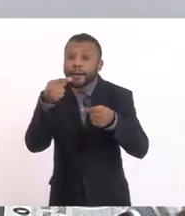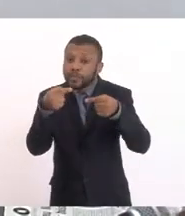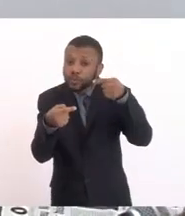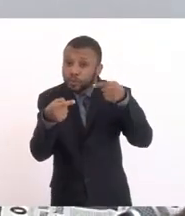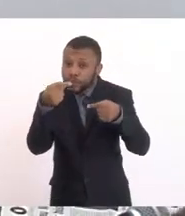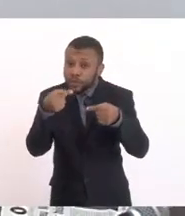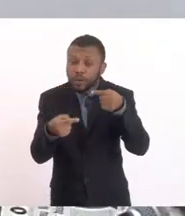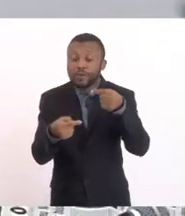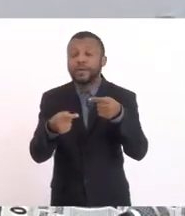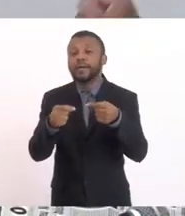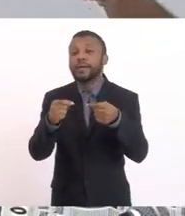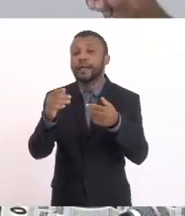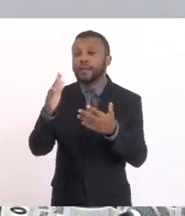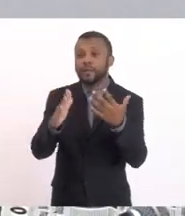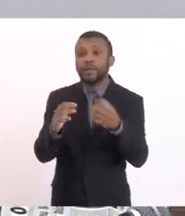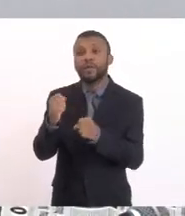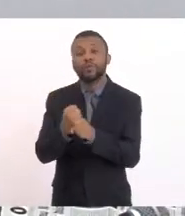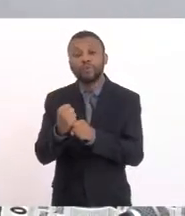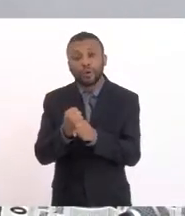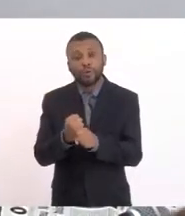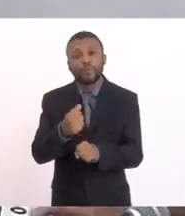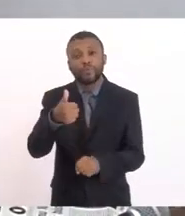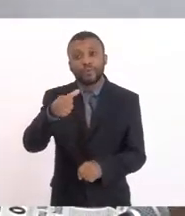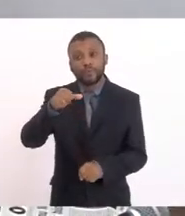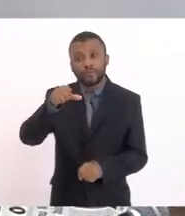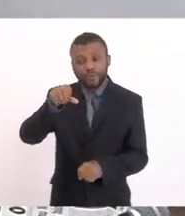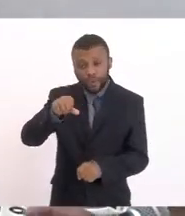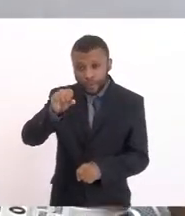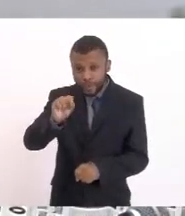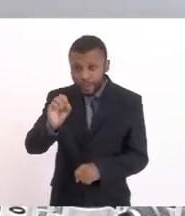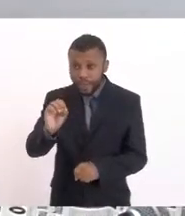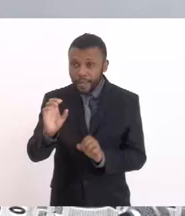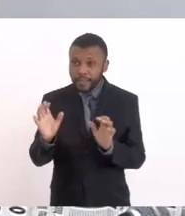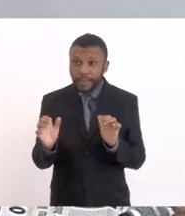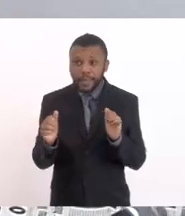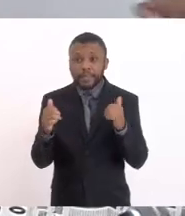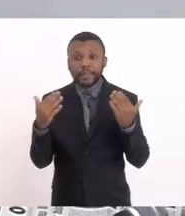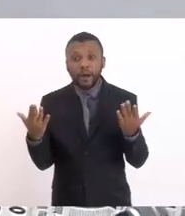Na década de 80 Na litorânea Na